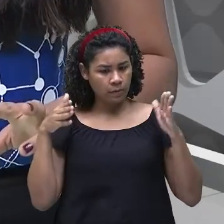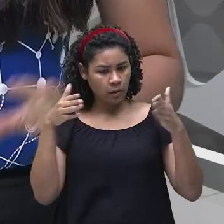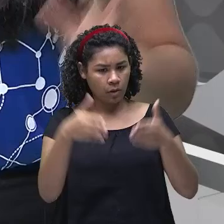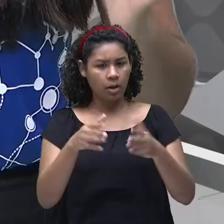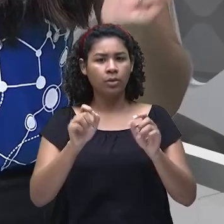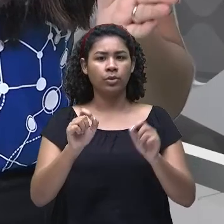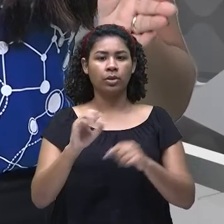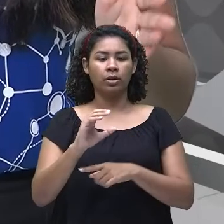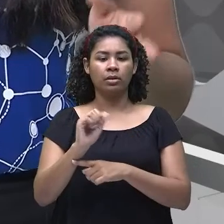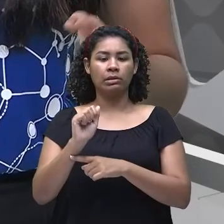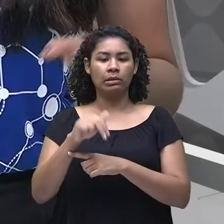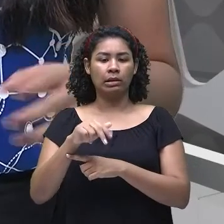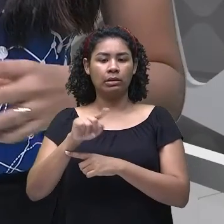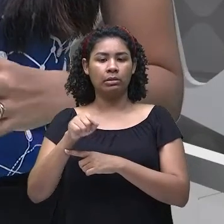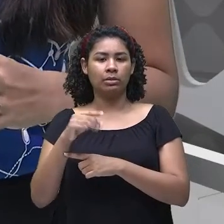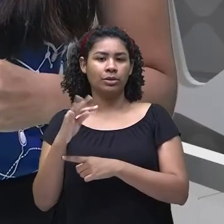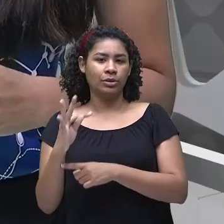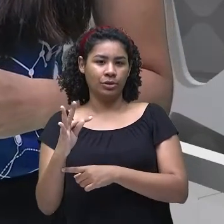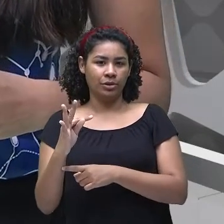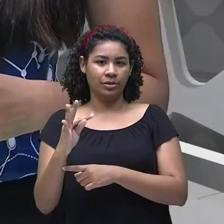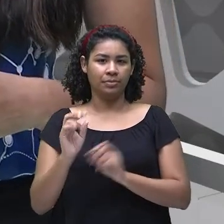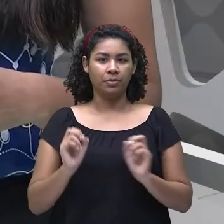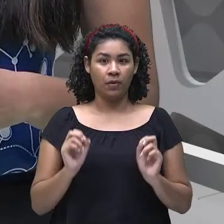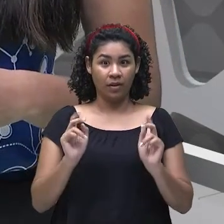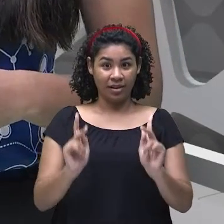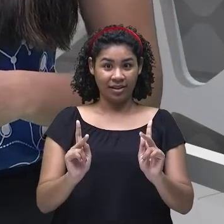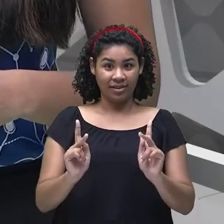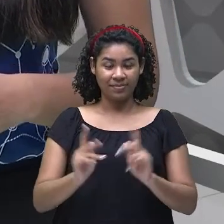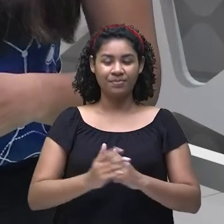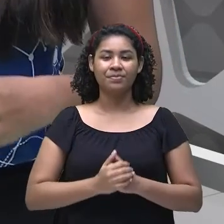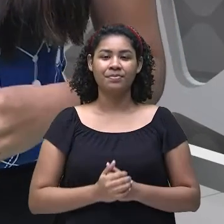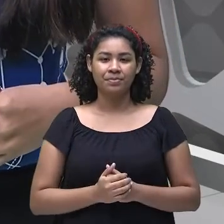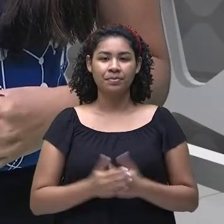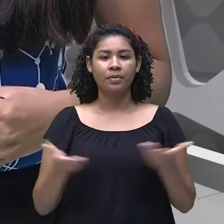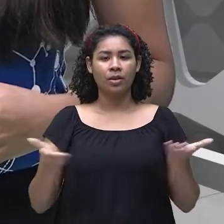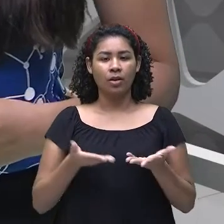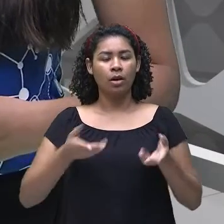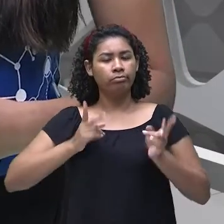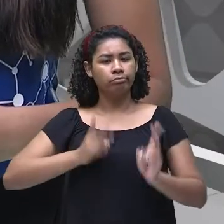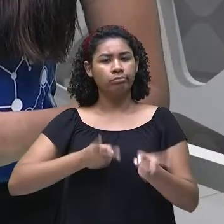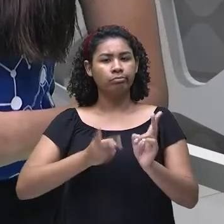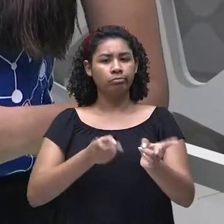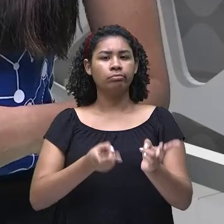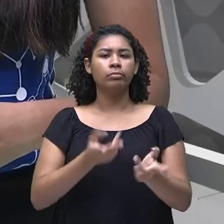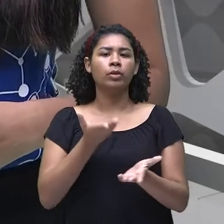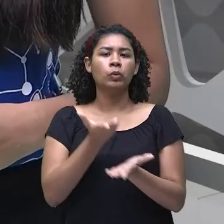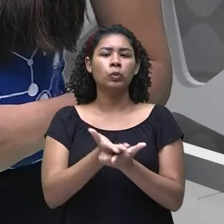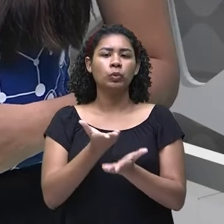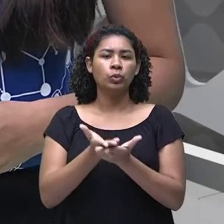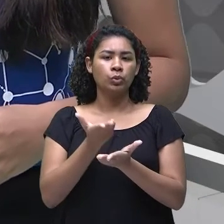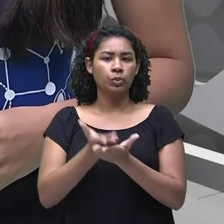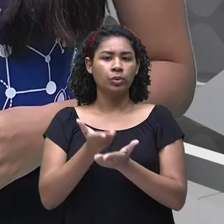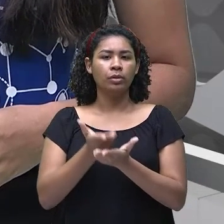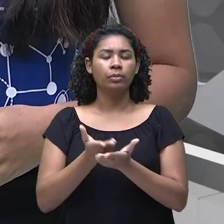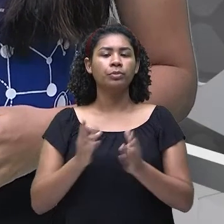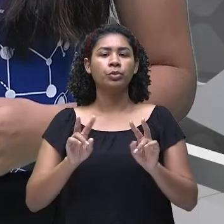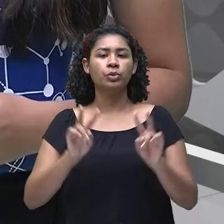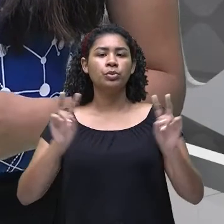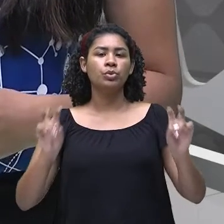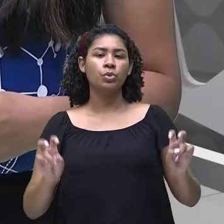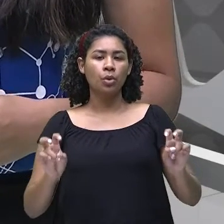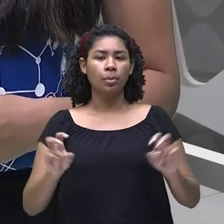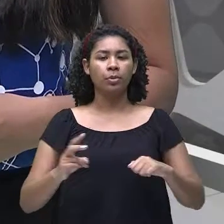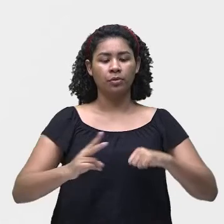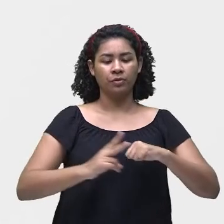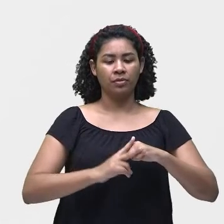que ele vem depois do sujeito e antes do verbo principal. Vamos em frente, então, juntos aqui, ainda falando sobre o